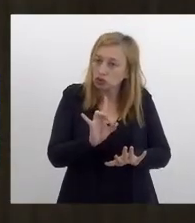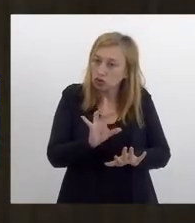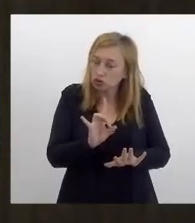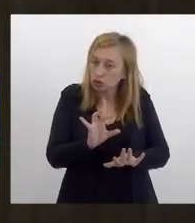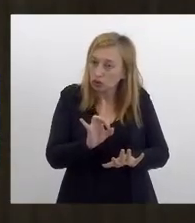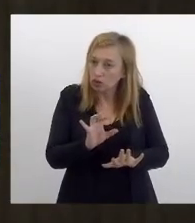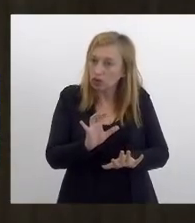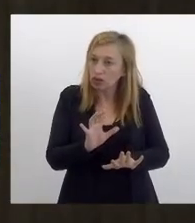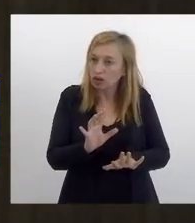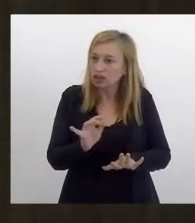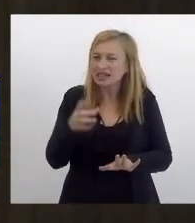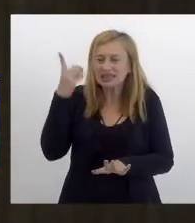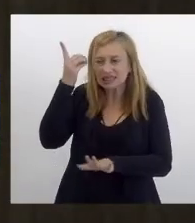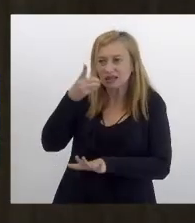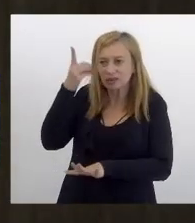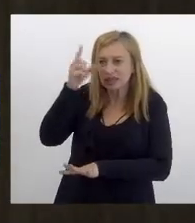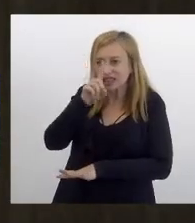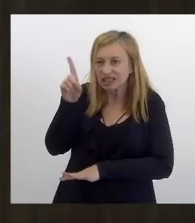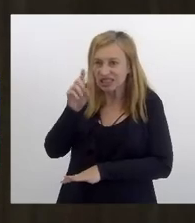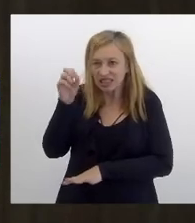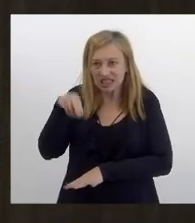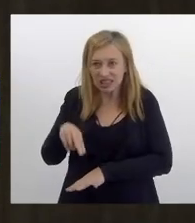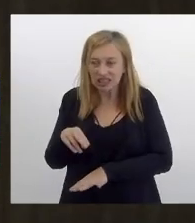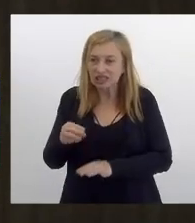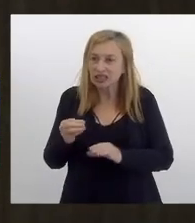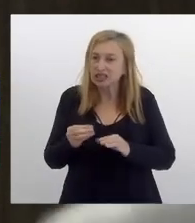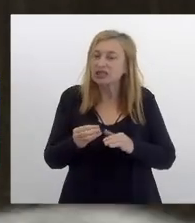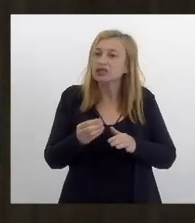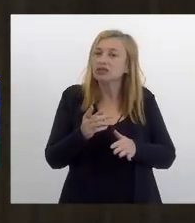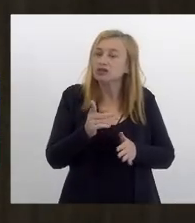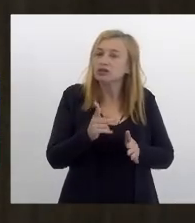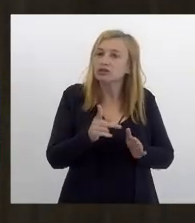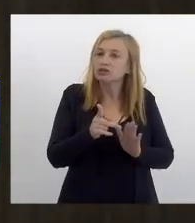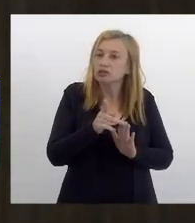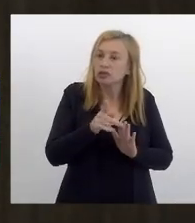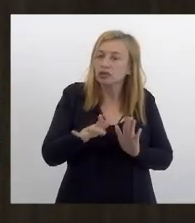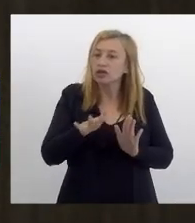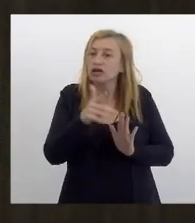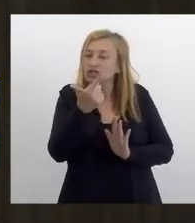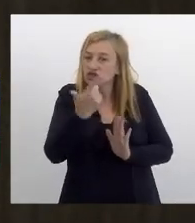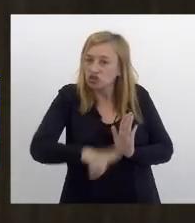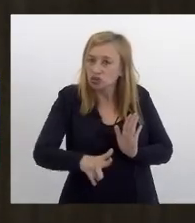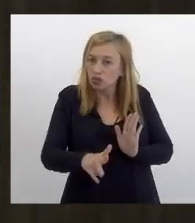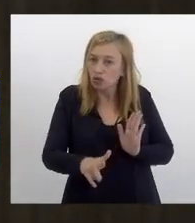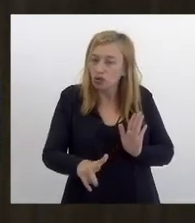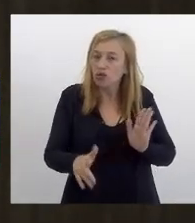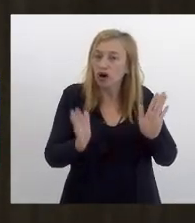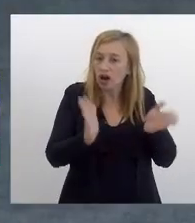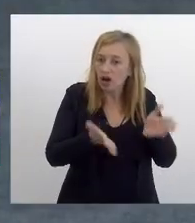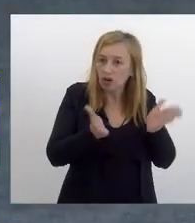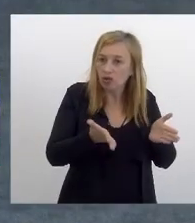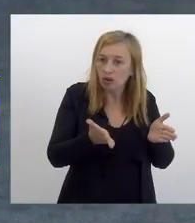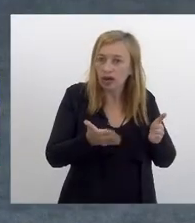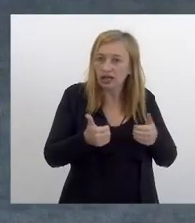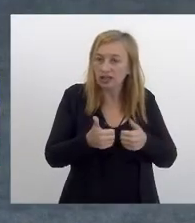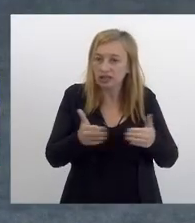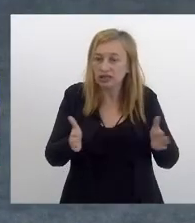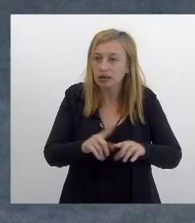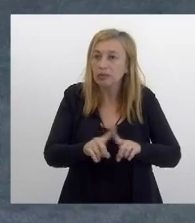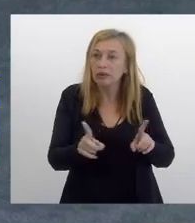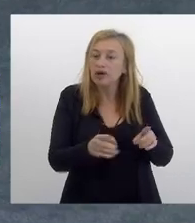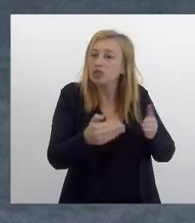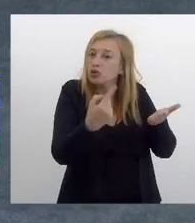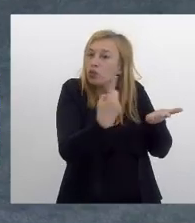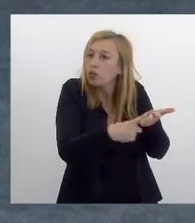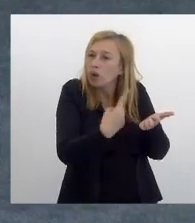tivéssemos se a deputada Zeidano protocolasse de novo esse projeto agora aí nós abriríamos um precedente num